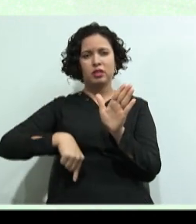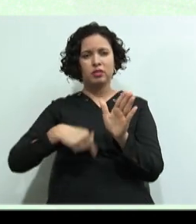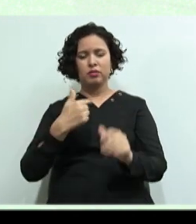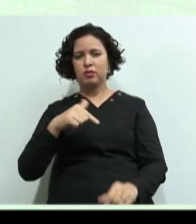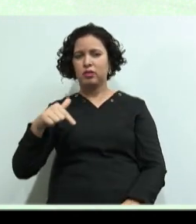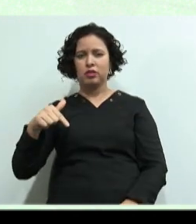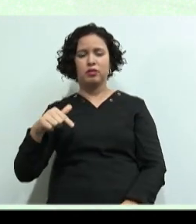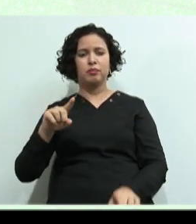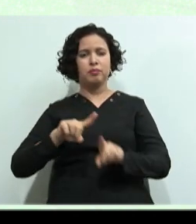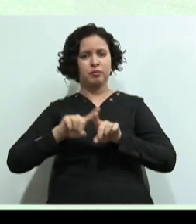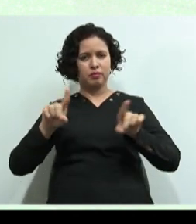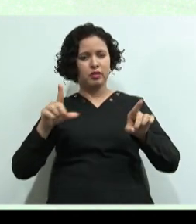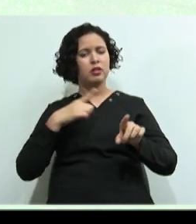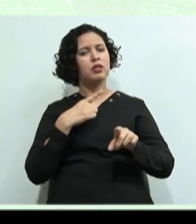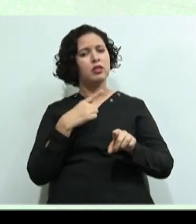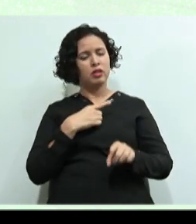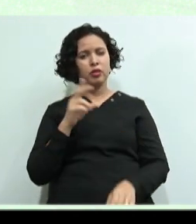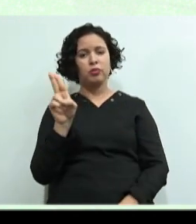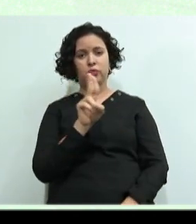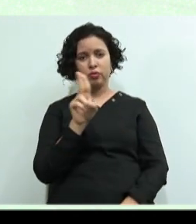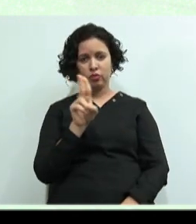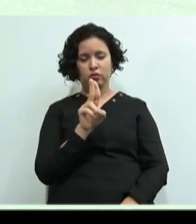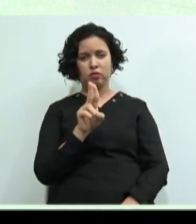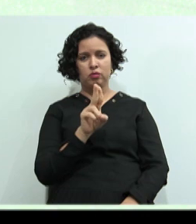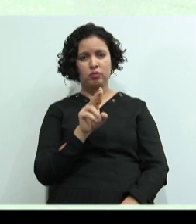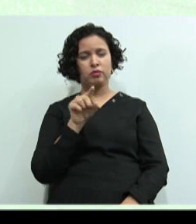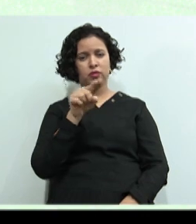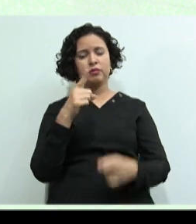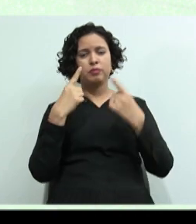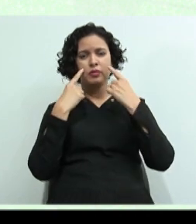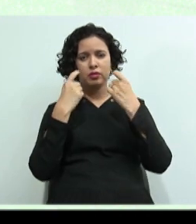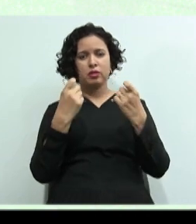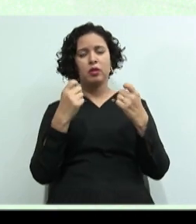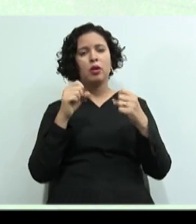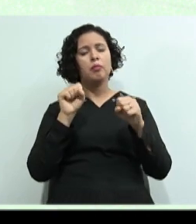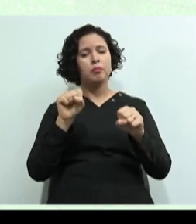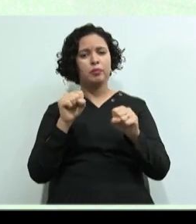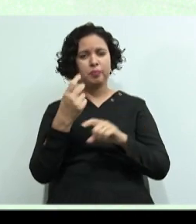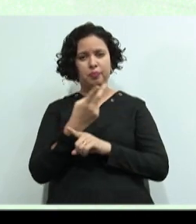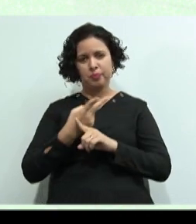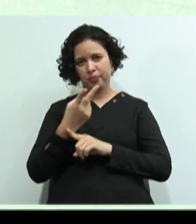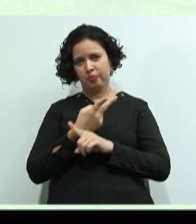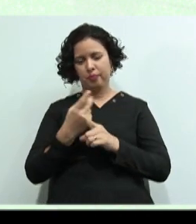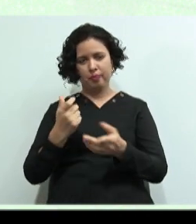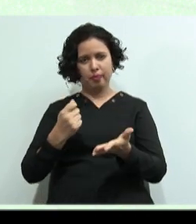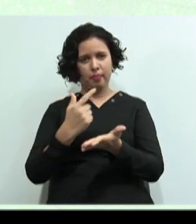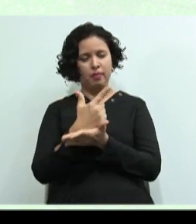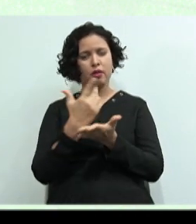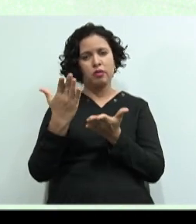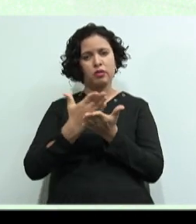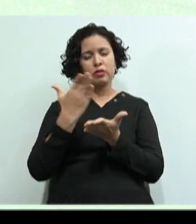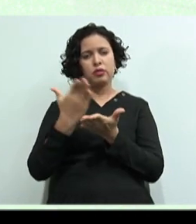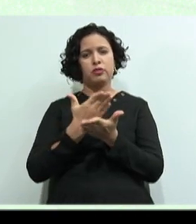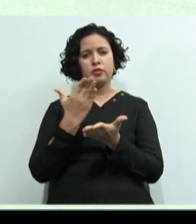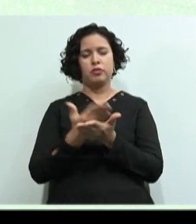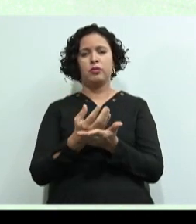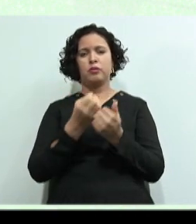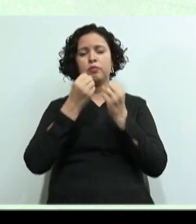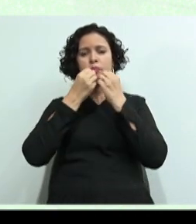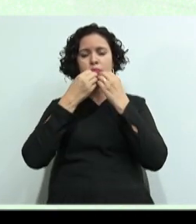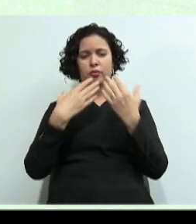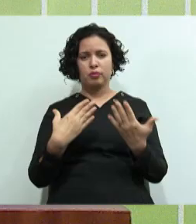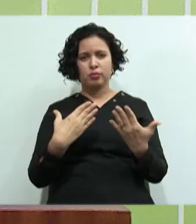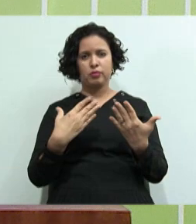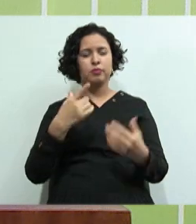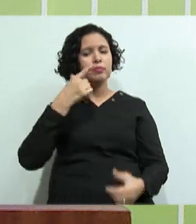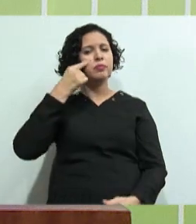nome dele Que eu vou postar Lá para vocês Caso tenham interesse E possam estar procurando Para poder comprar Um livro muito bom Da Ronice Quadros